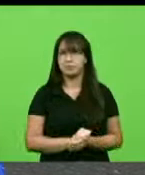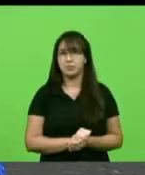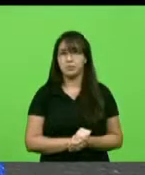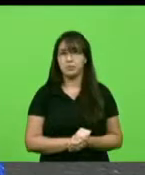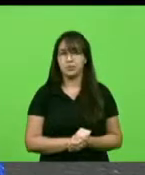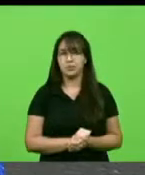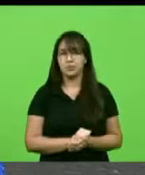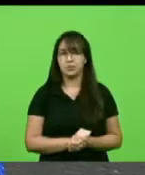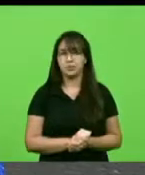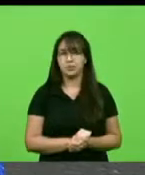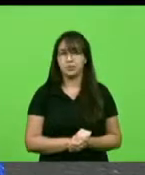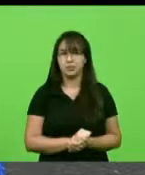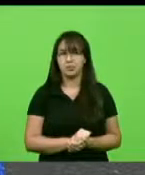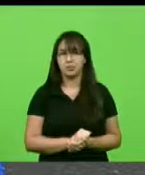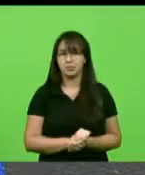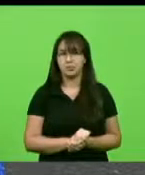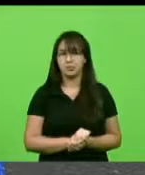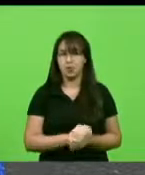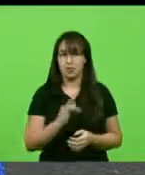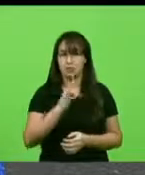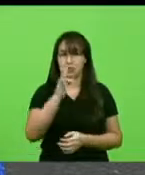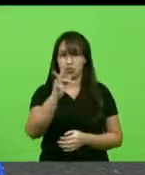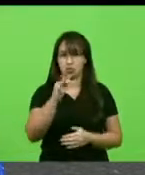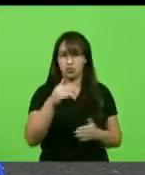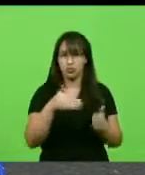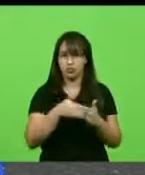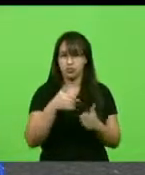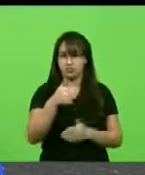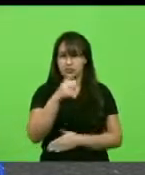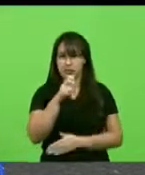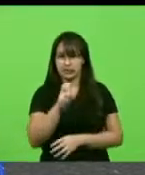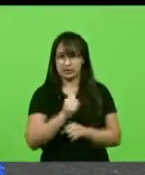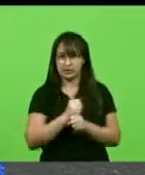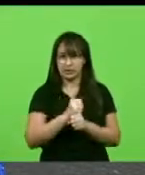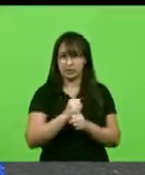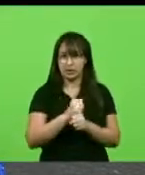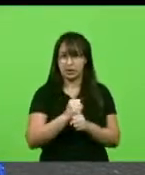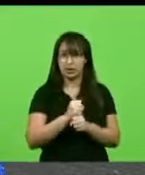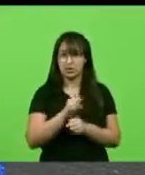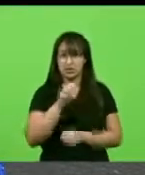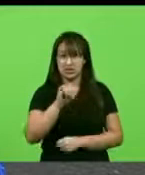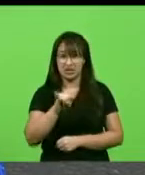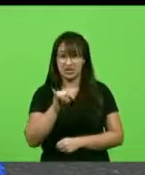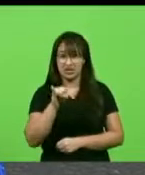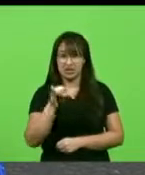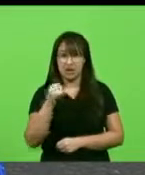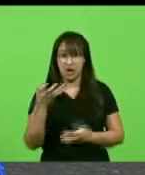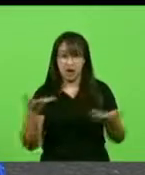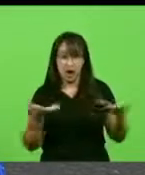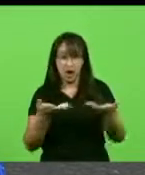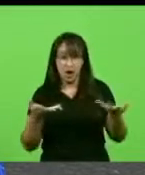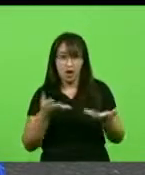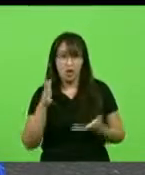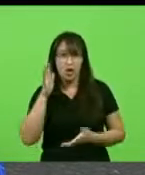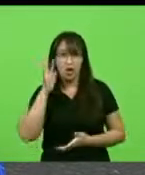daqui a 15 anos, se nós não pensarmos já, agora,